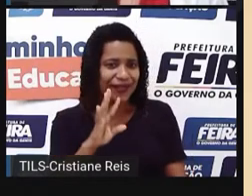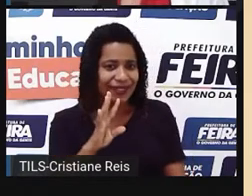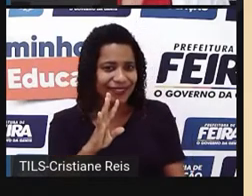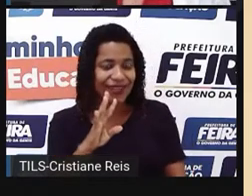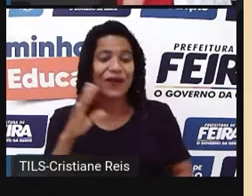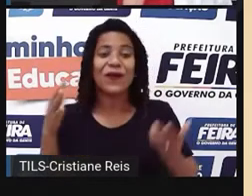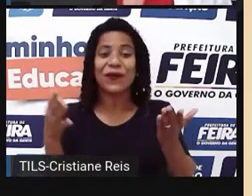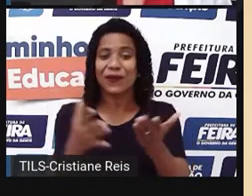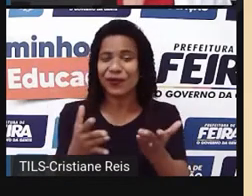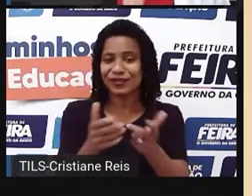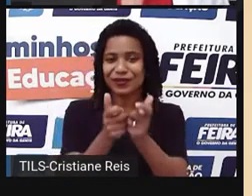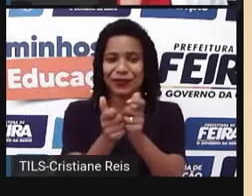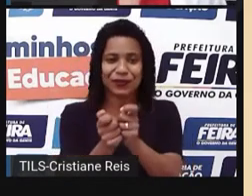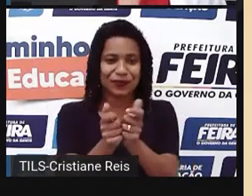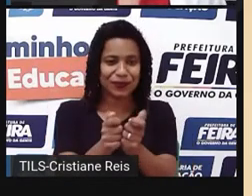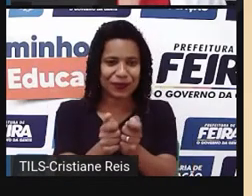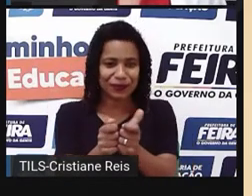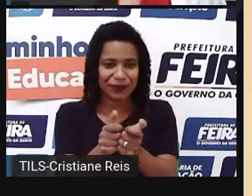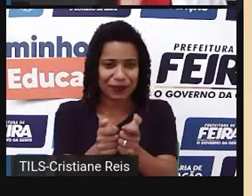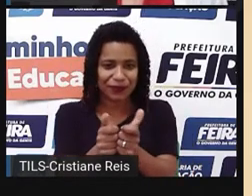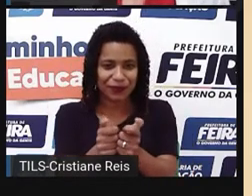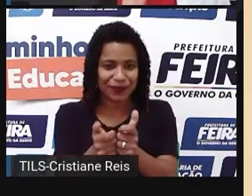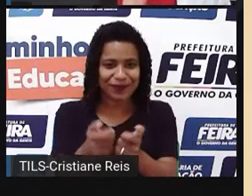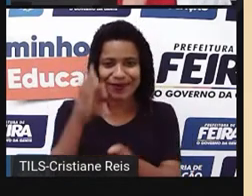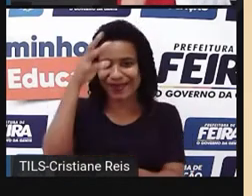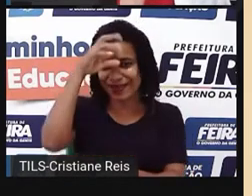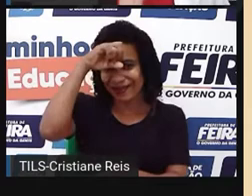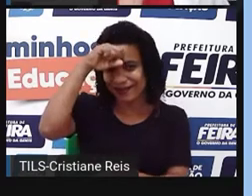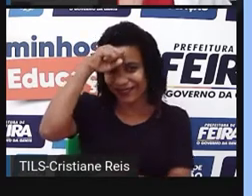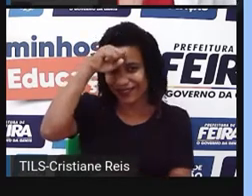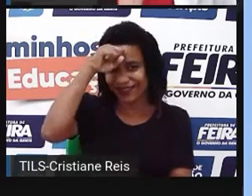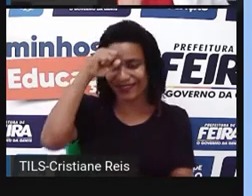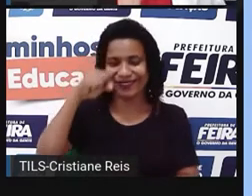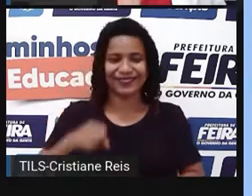explorar esse universo. Ok, students?